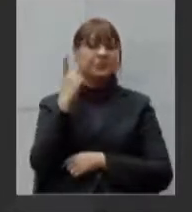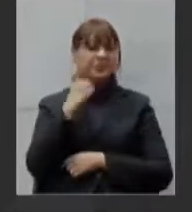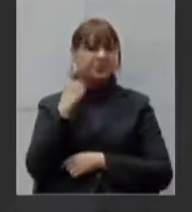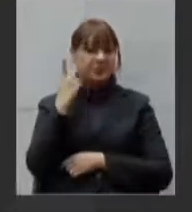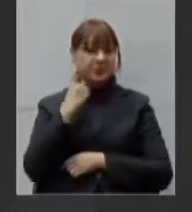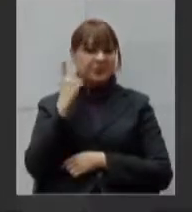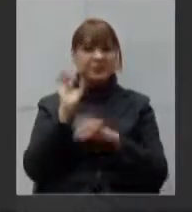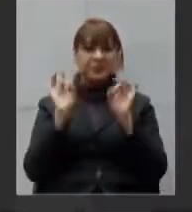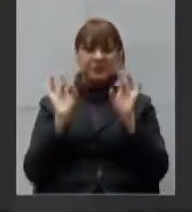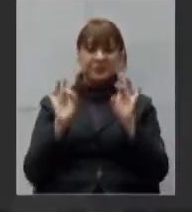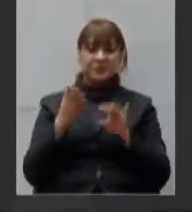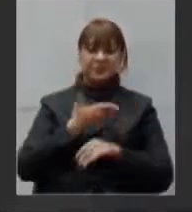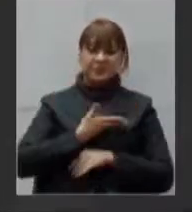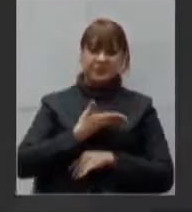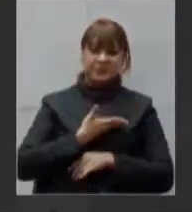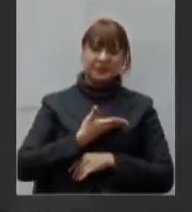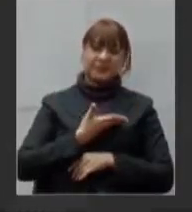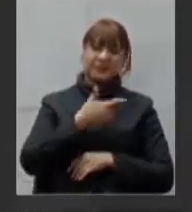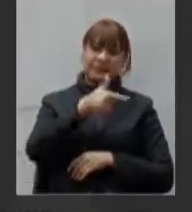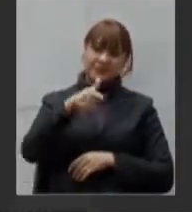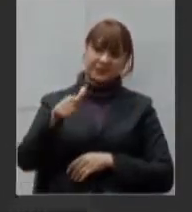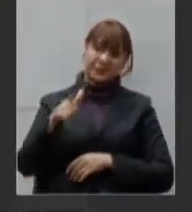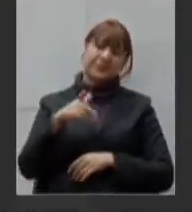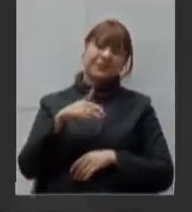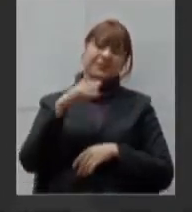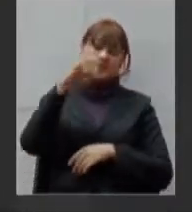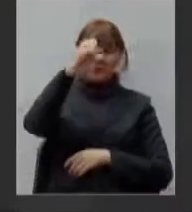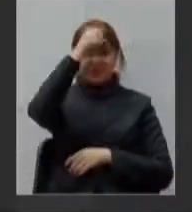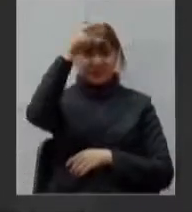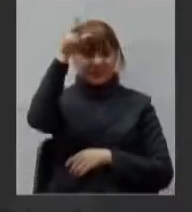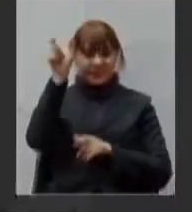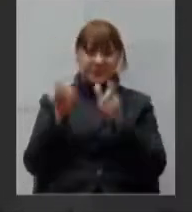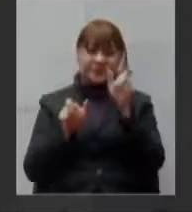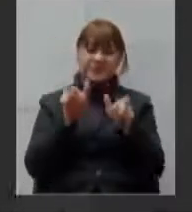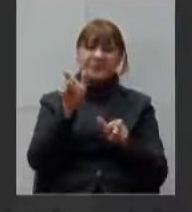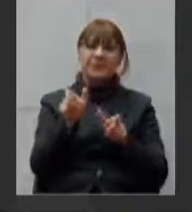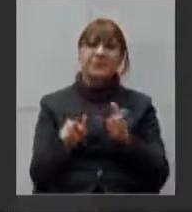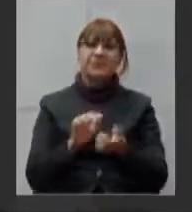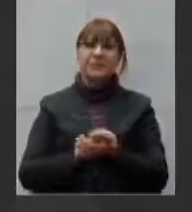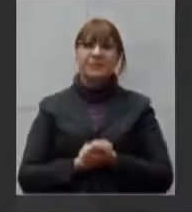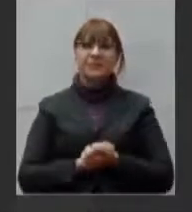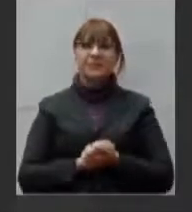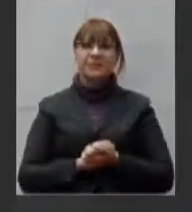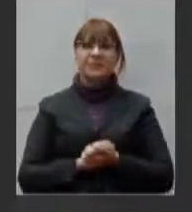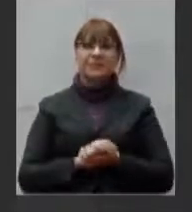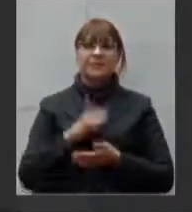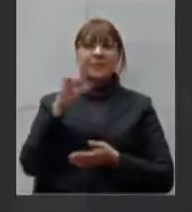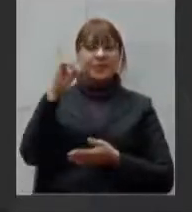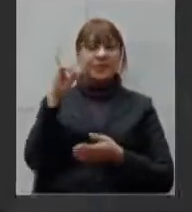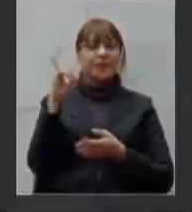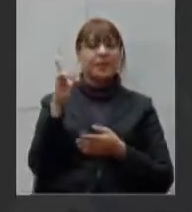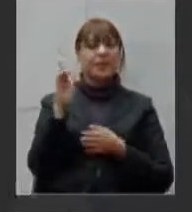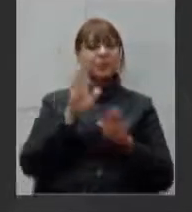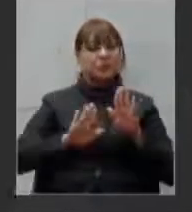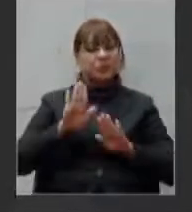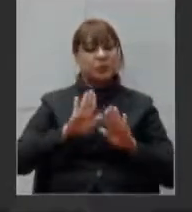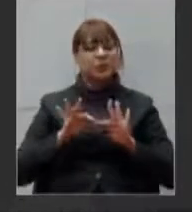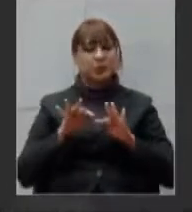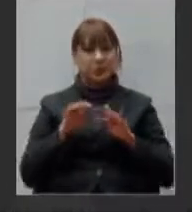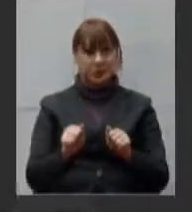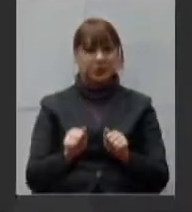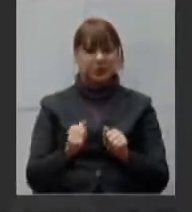especial, nossos amigos prefeitos, que temos sofrido barbaridade, mas Deus está no controle de todas as coisas. Vamos seguindo.